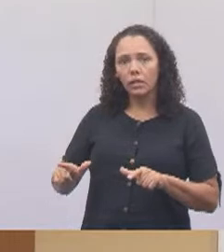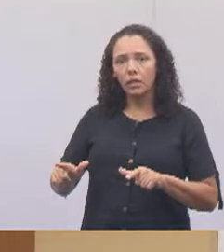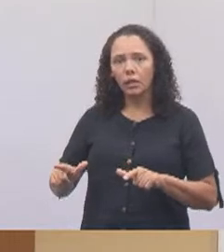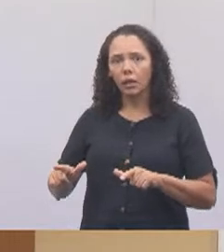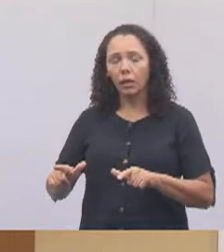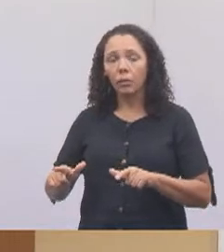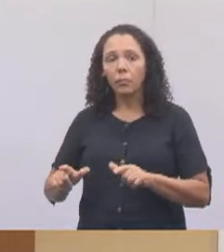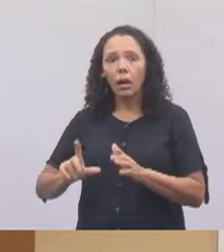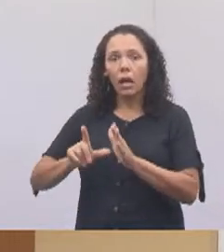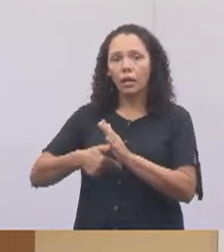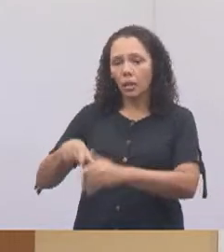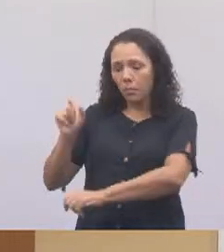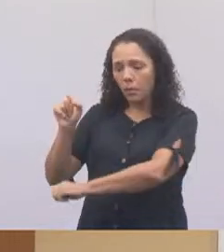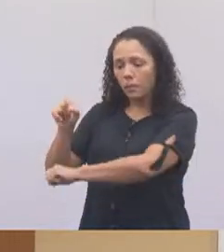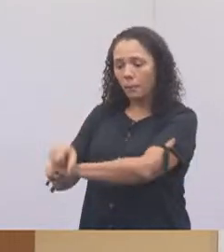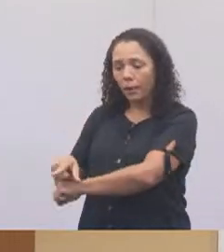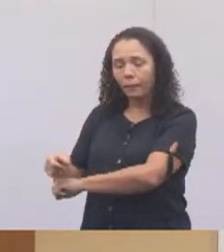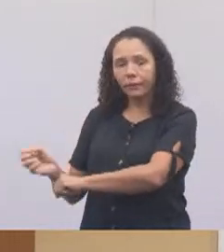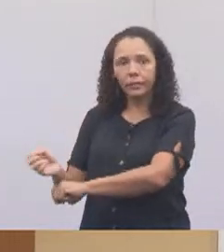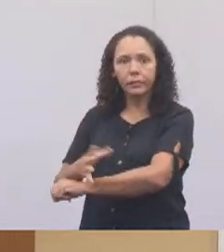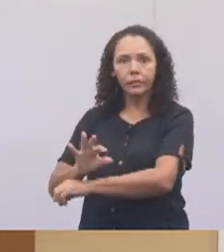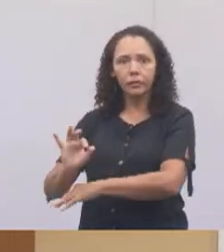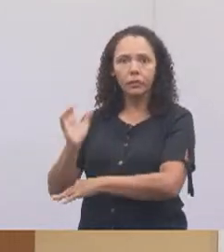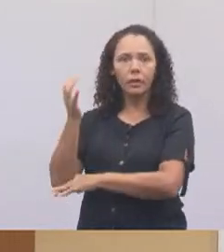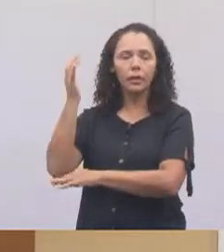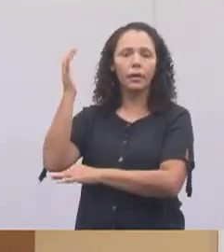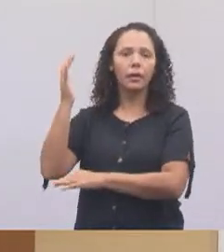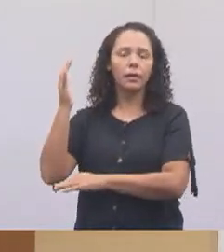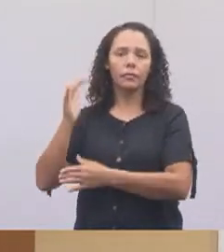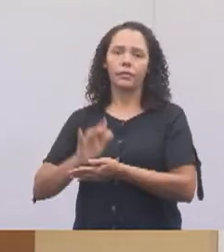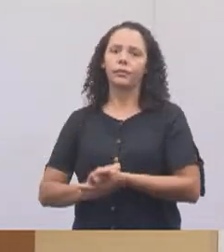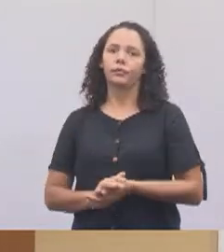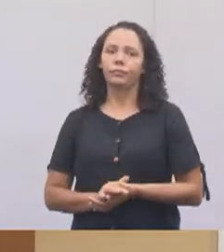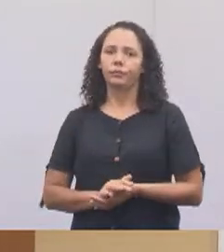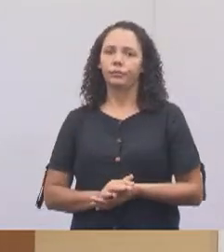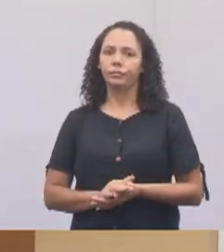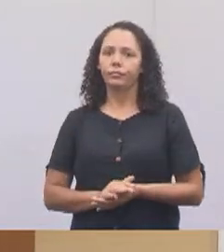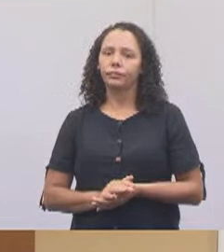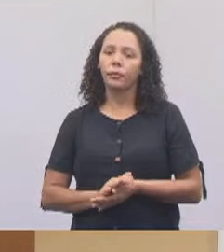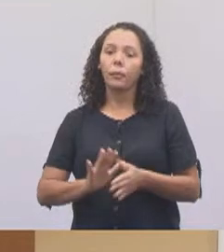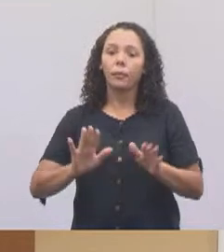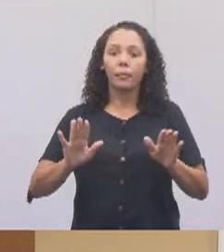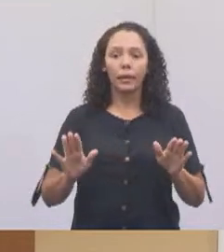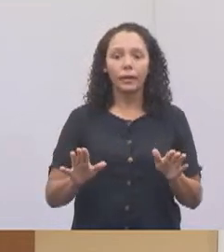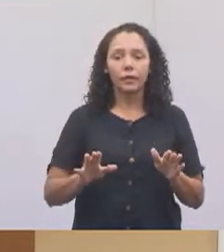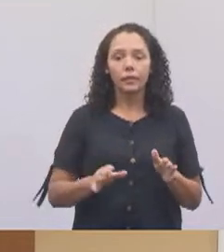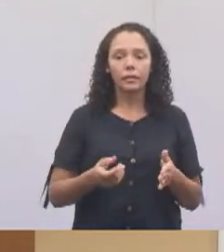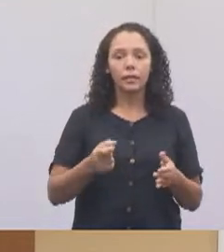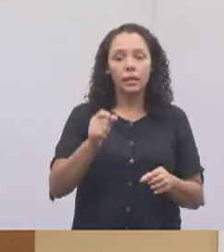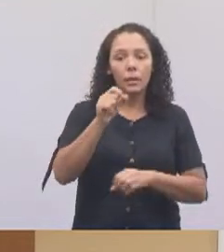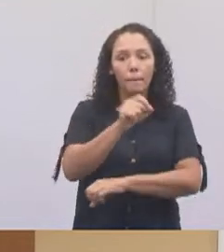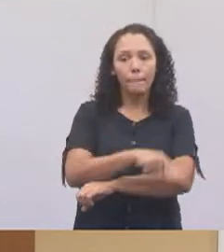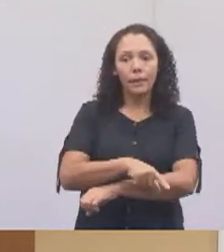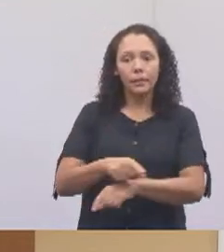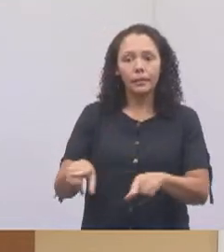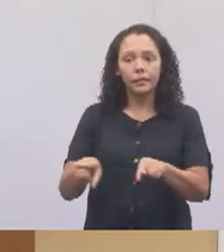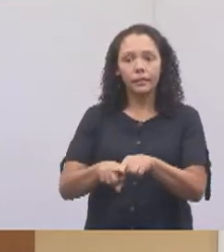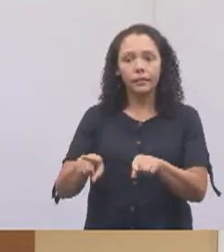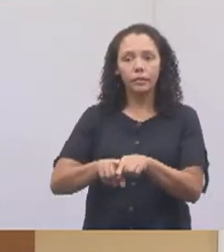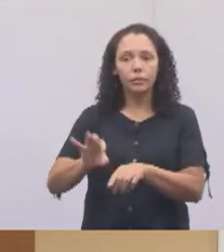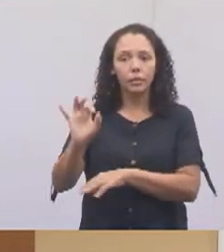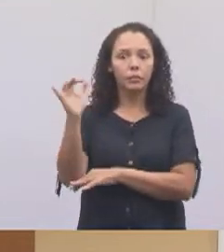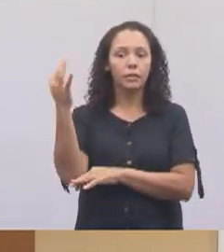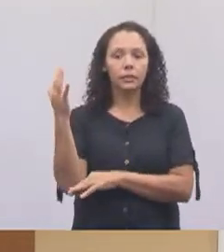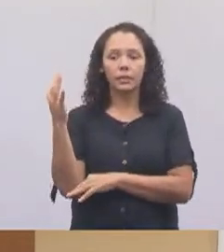E recoloca outra árvore no lugar. Tem, tem. Só que assim, plantam umas aves também, que